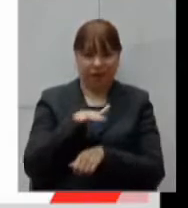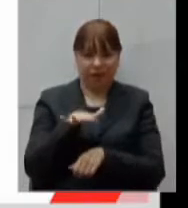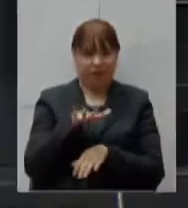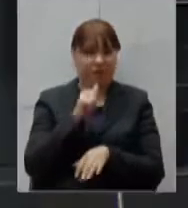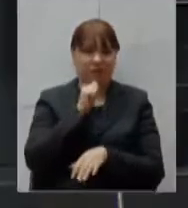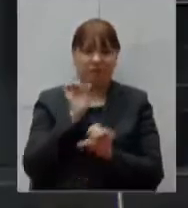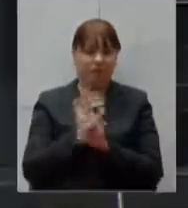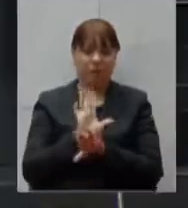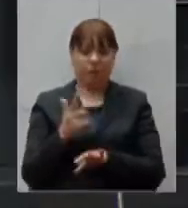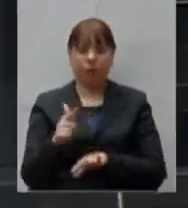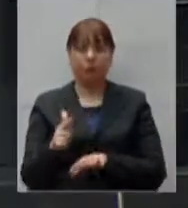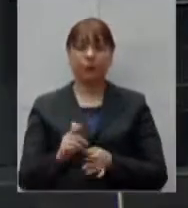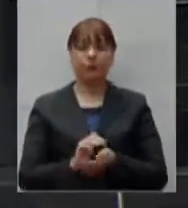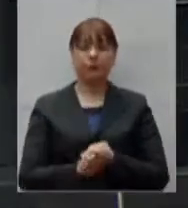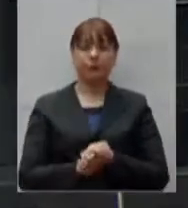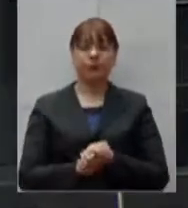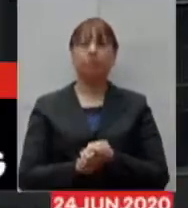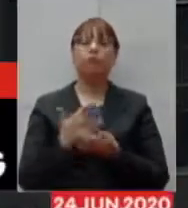Nesse momento,